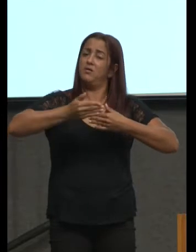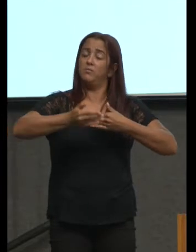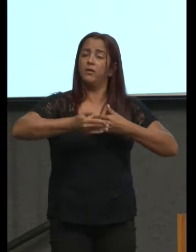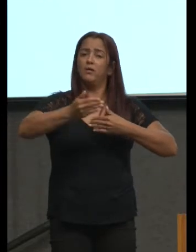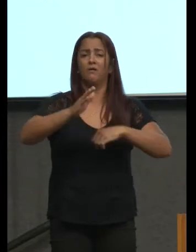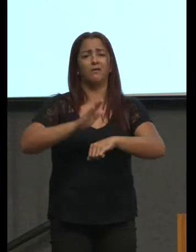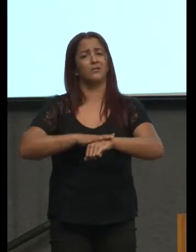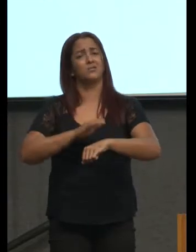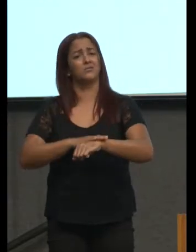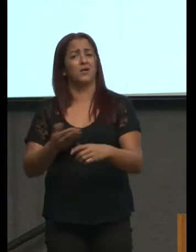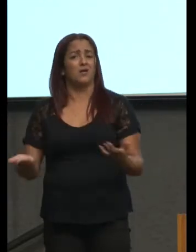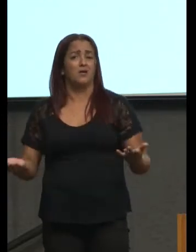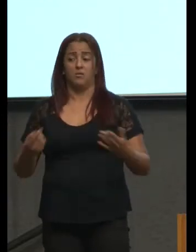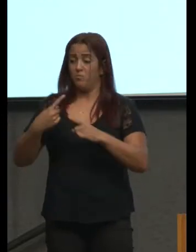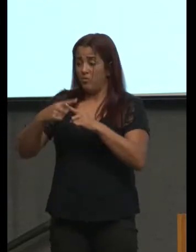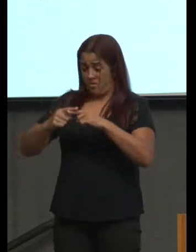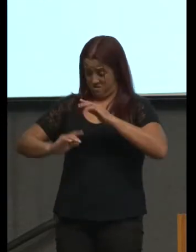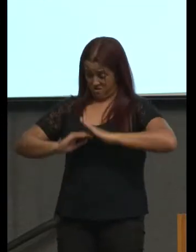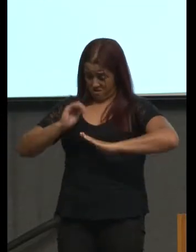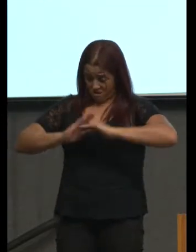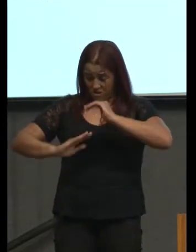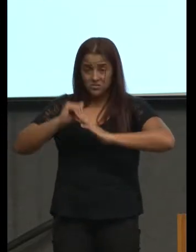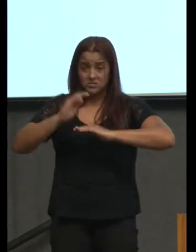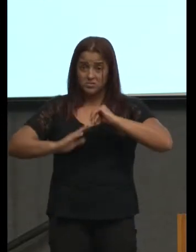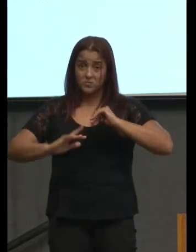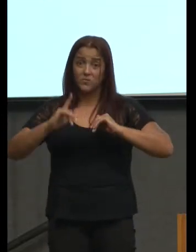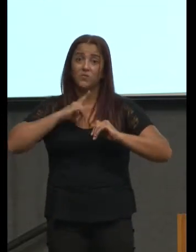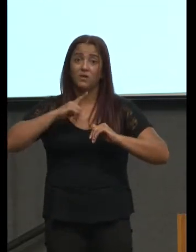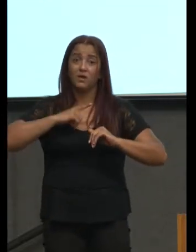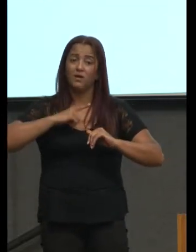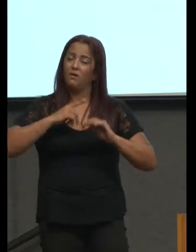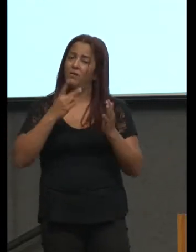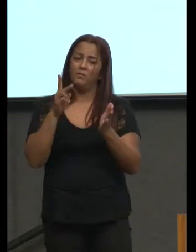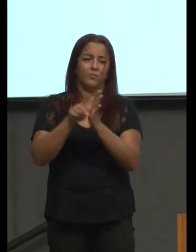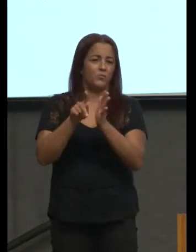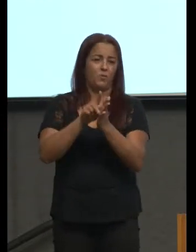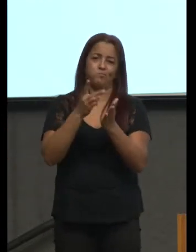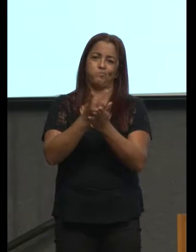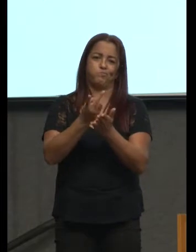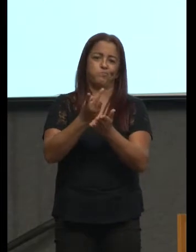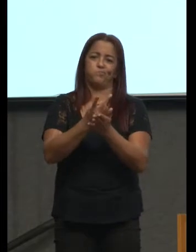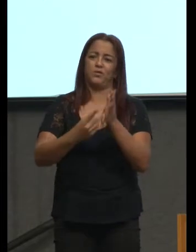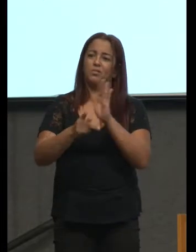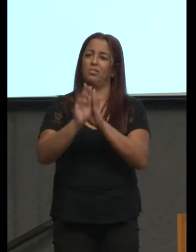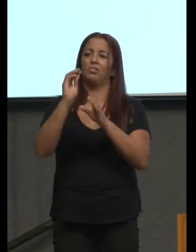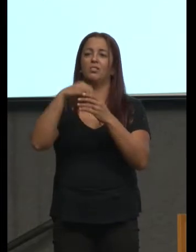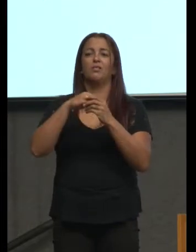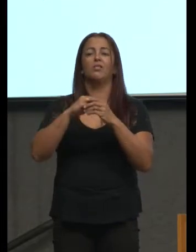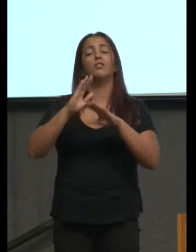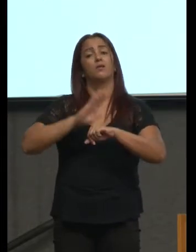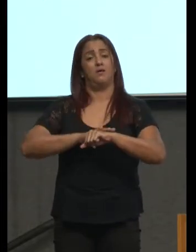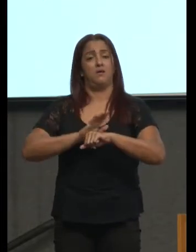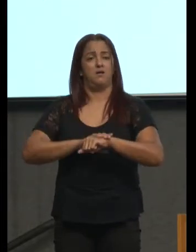as ações moram no tempo os acontecimentos moram no tempo